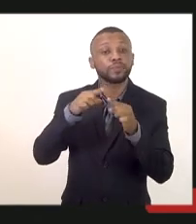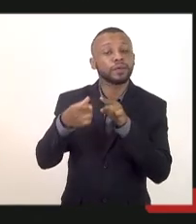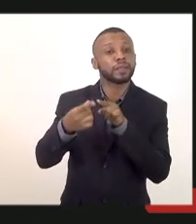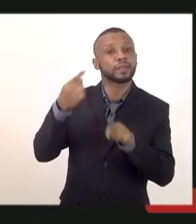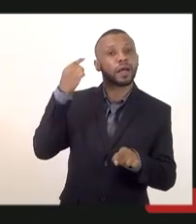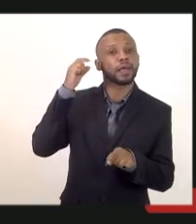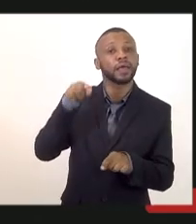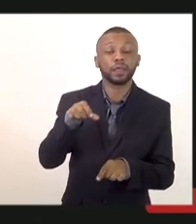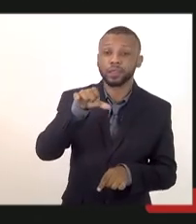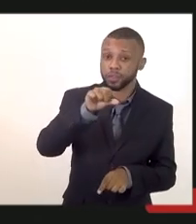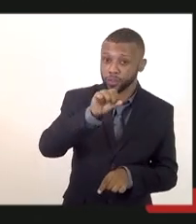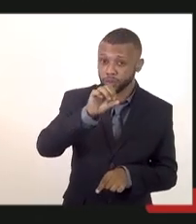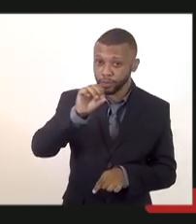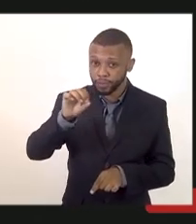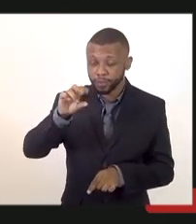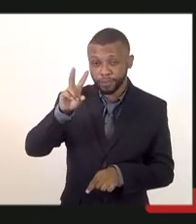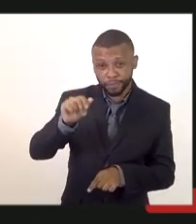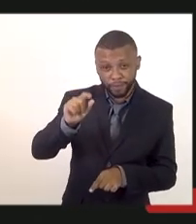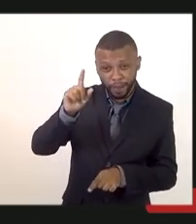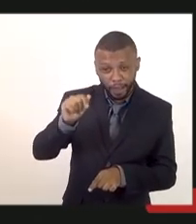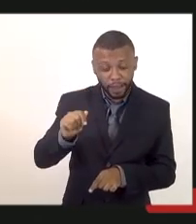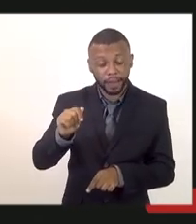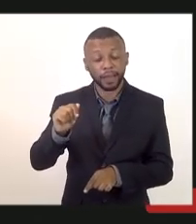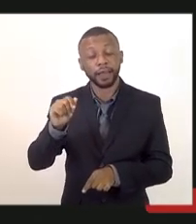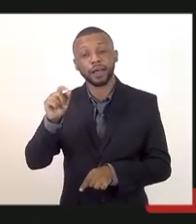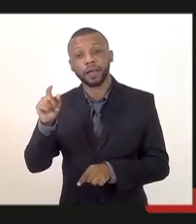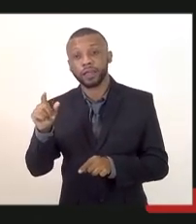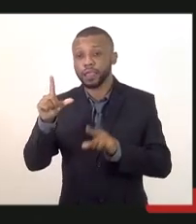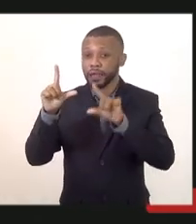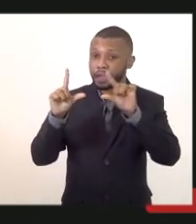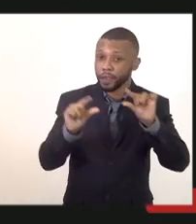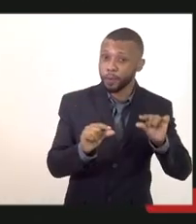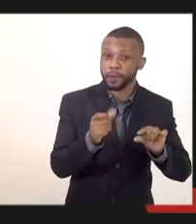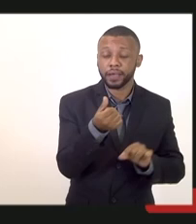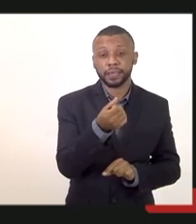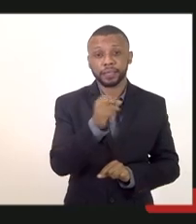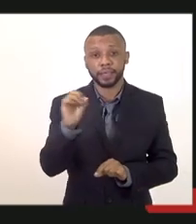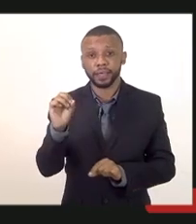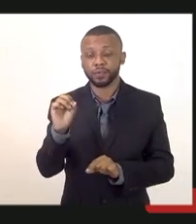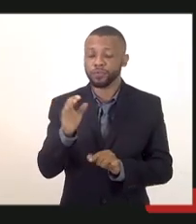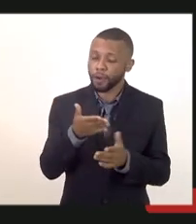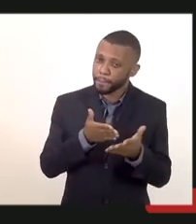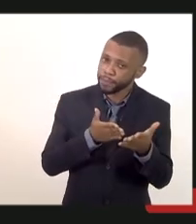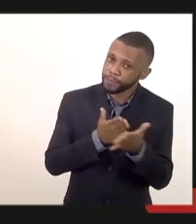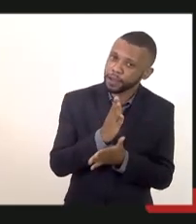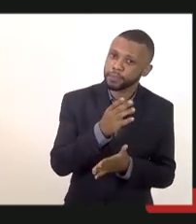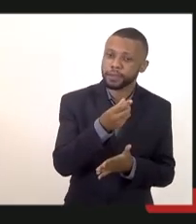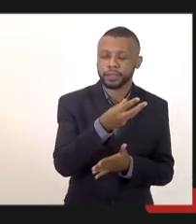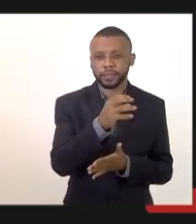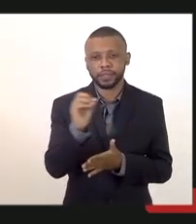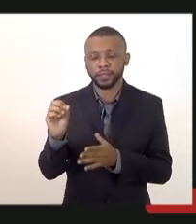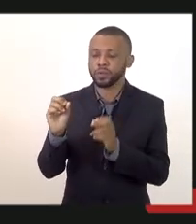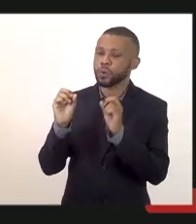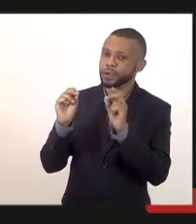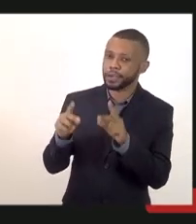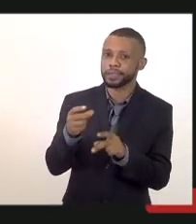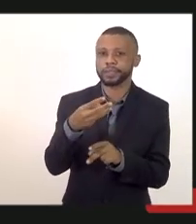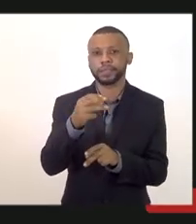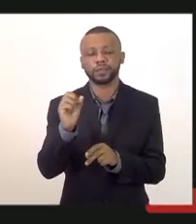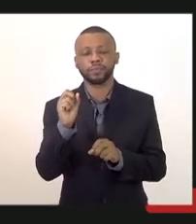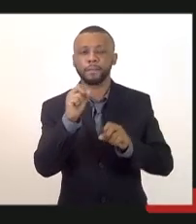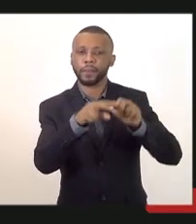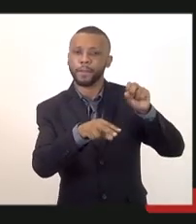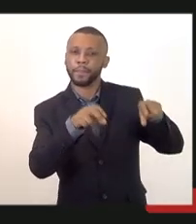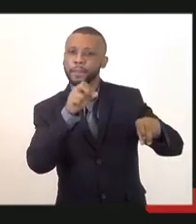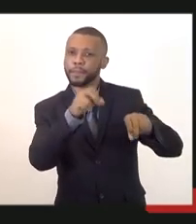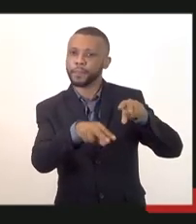900 vagas para guarda-vida caiu para 600 e acabou sendo aprovada 300 tudo bem esses 300 foram preenchidas da maneira que